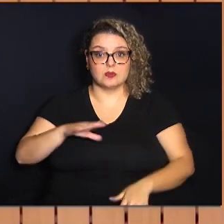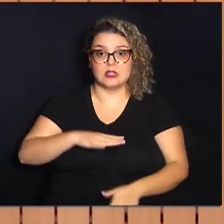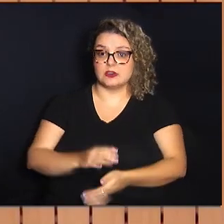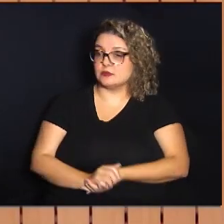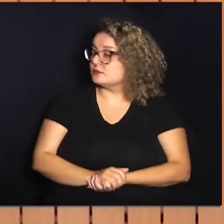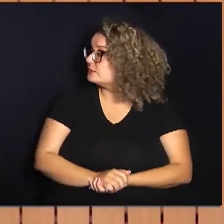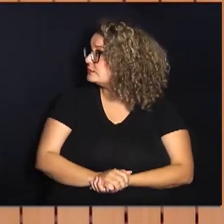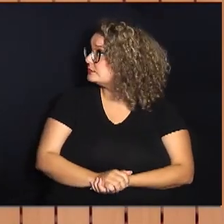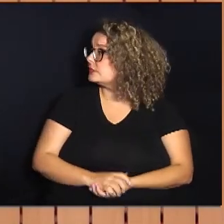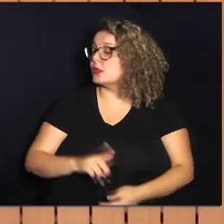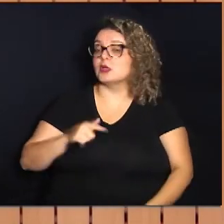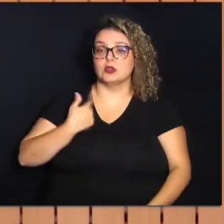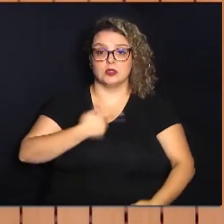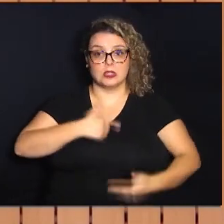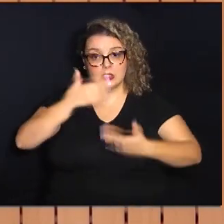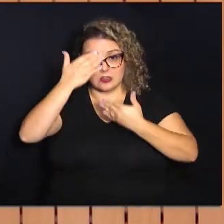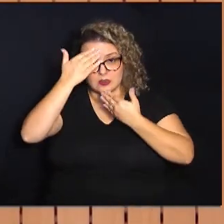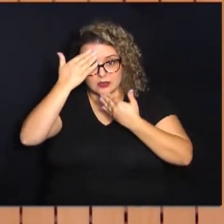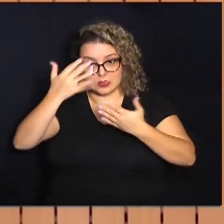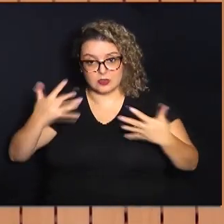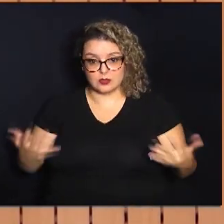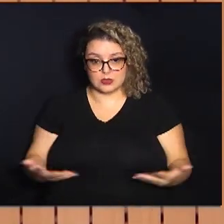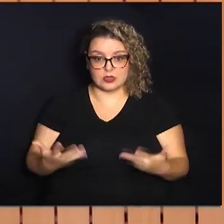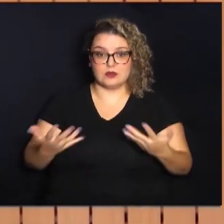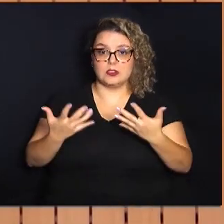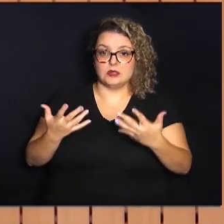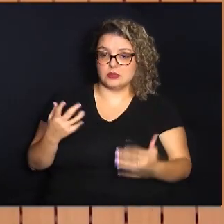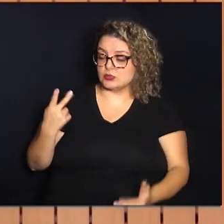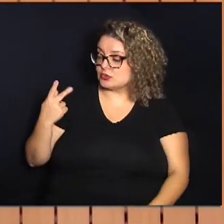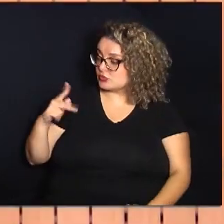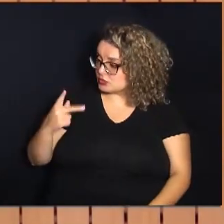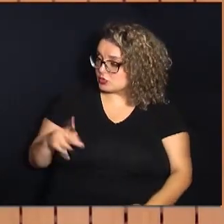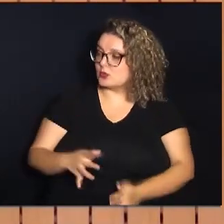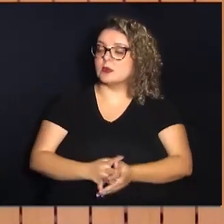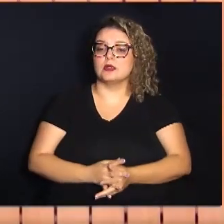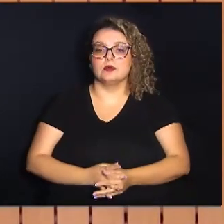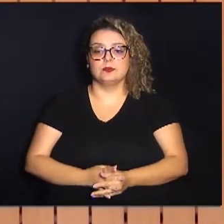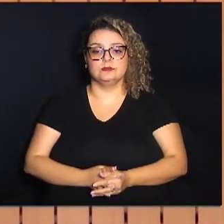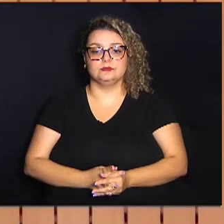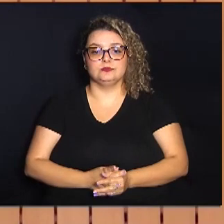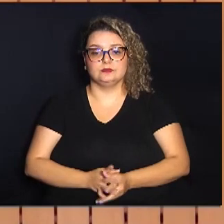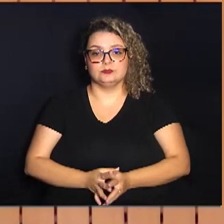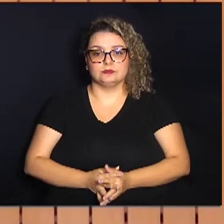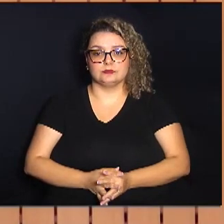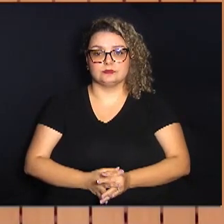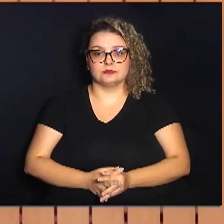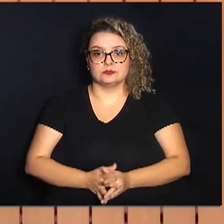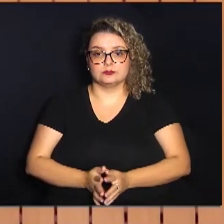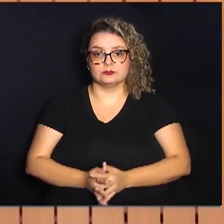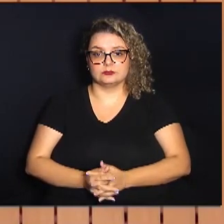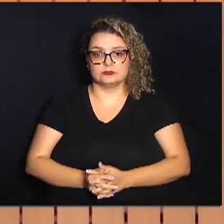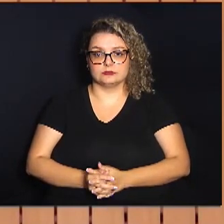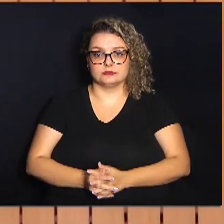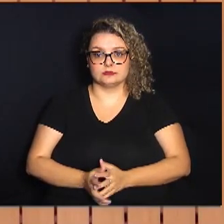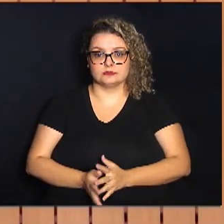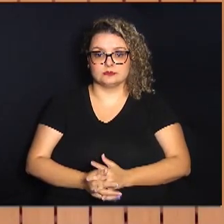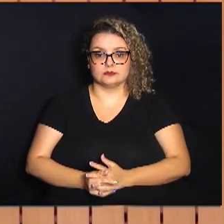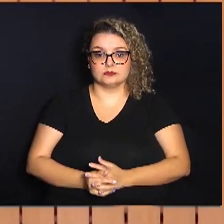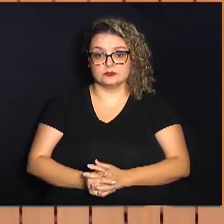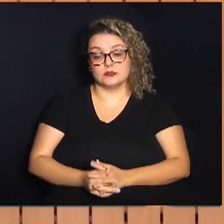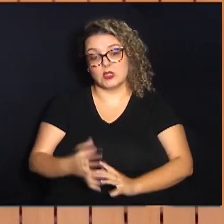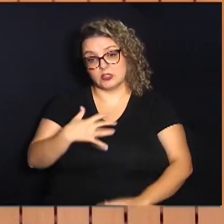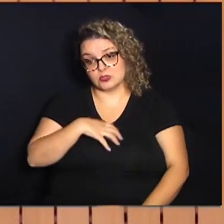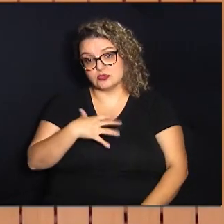agradecer de fato essa iniciativa sua e, de uma certa maneira,